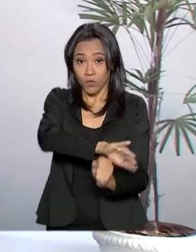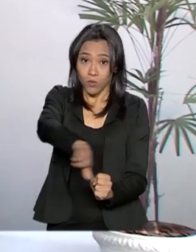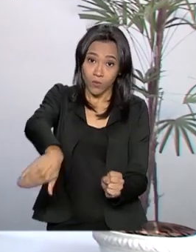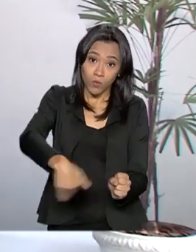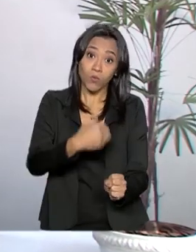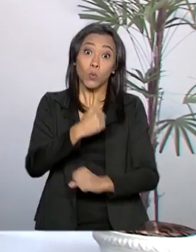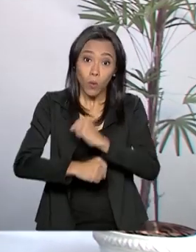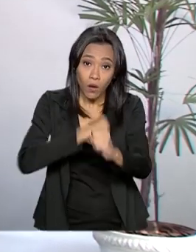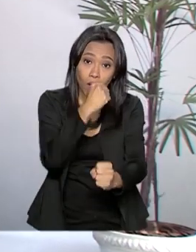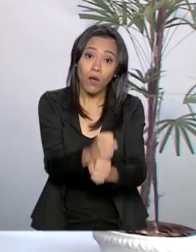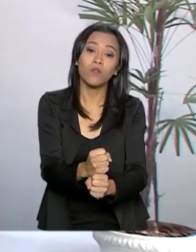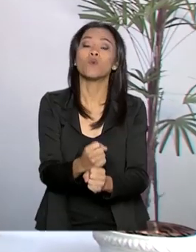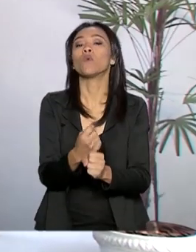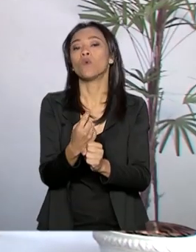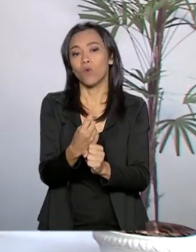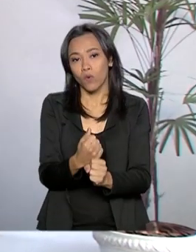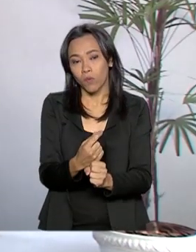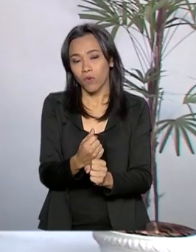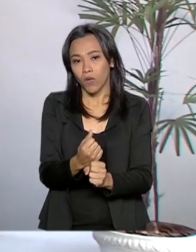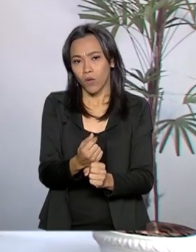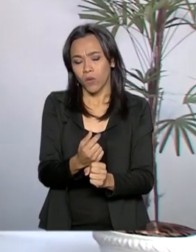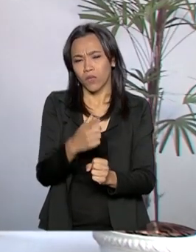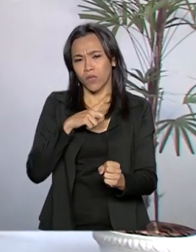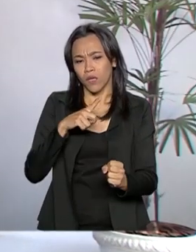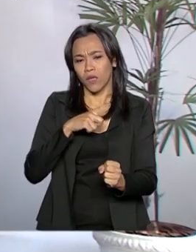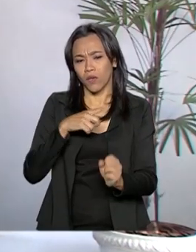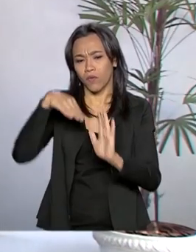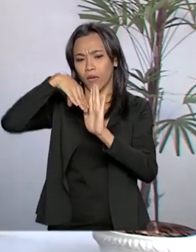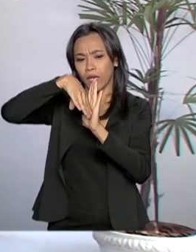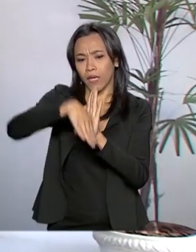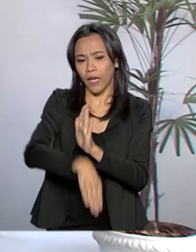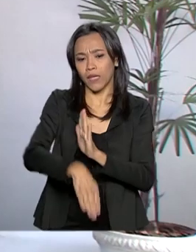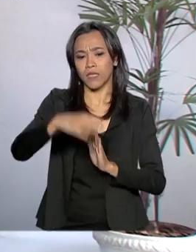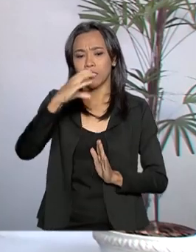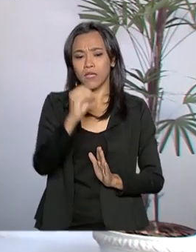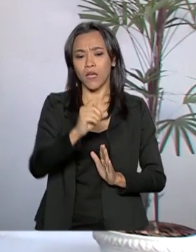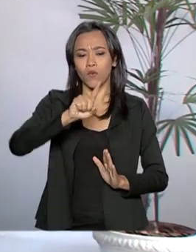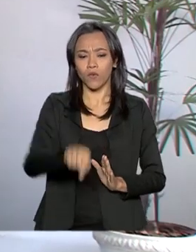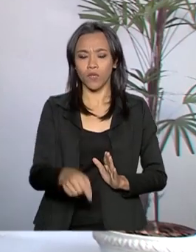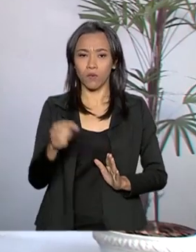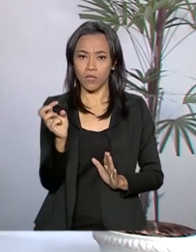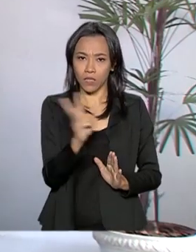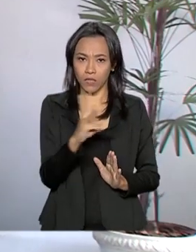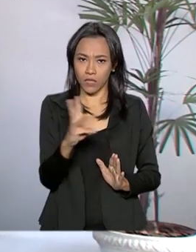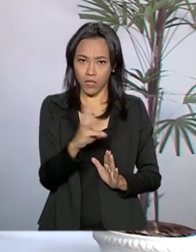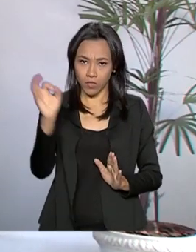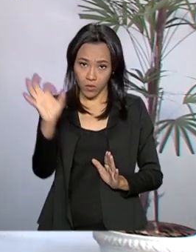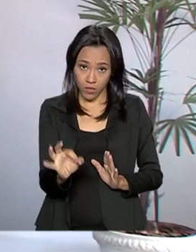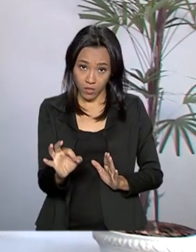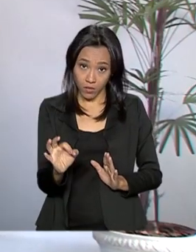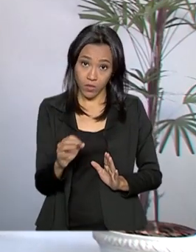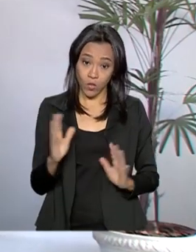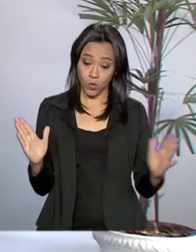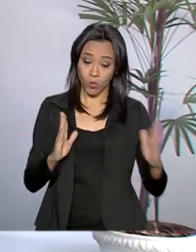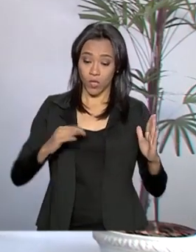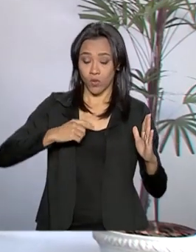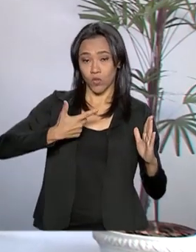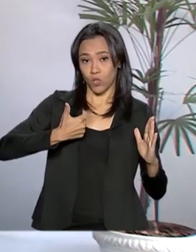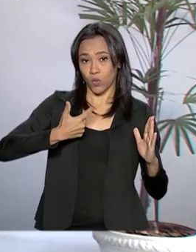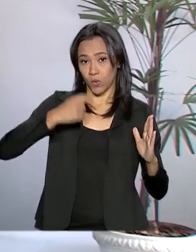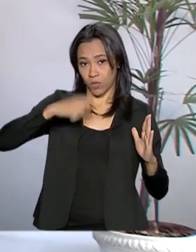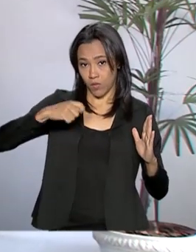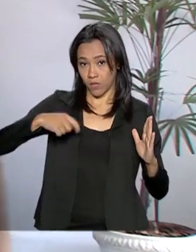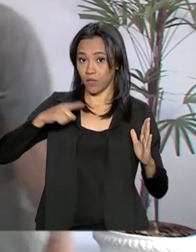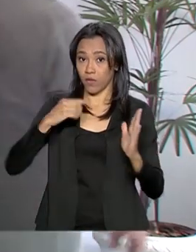preços do produtor registraram queda de 0,33%. Nos últimos 12 meses, houve